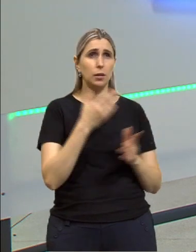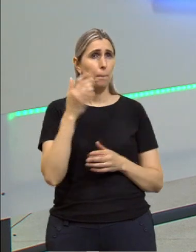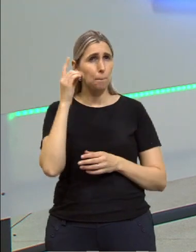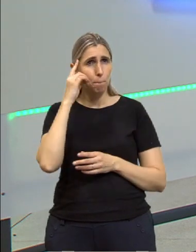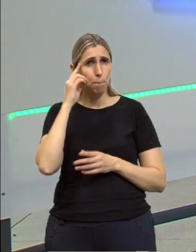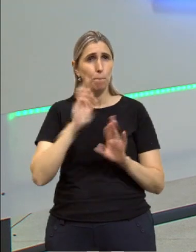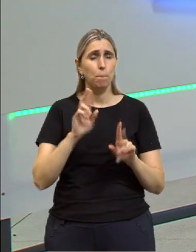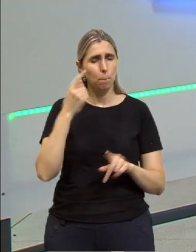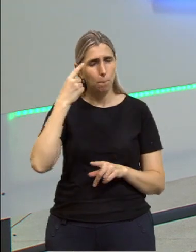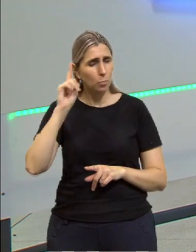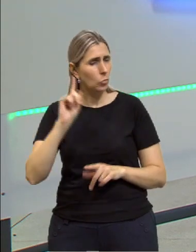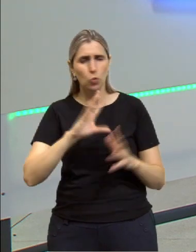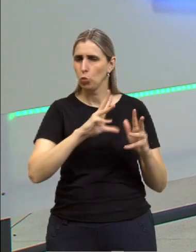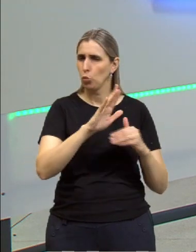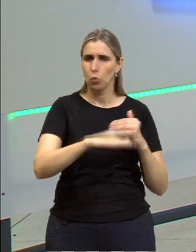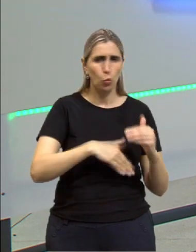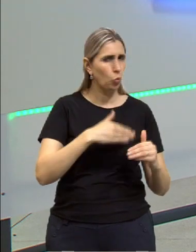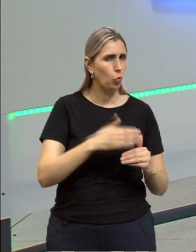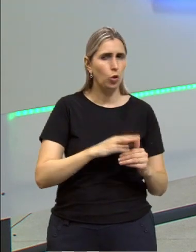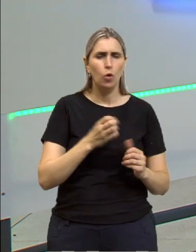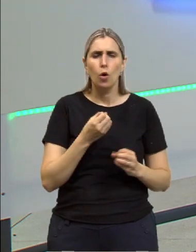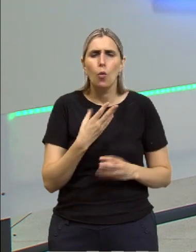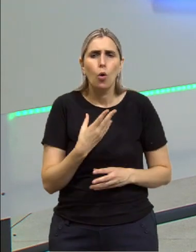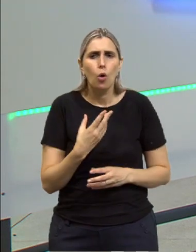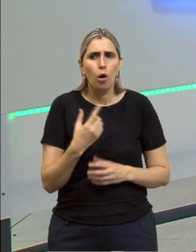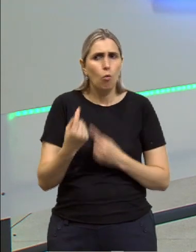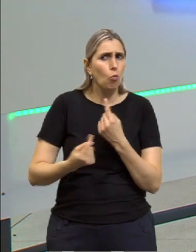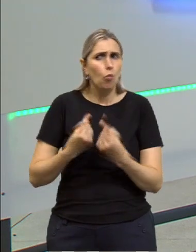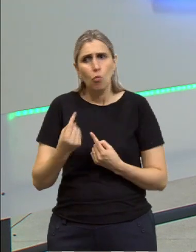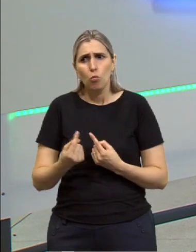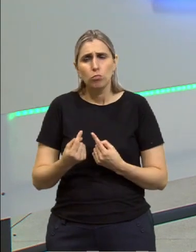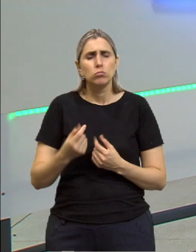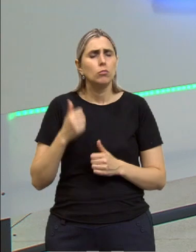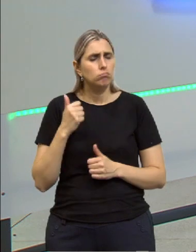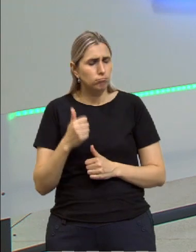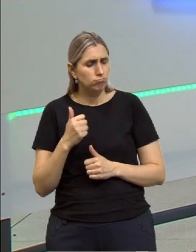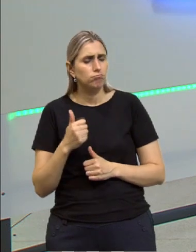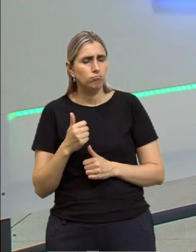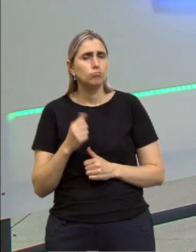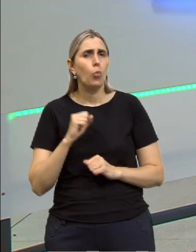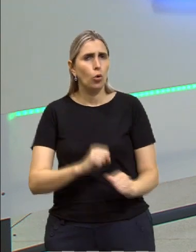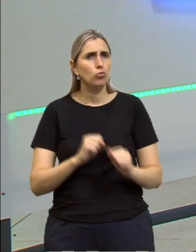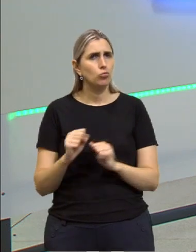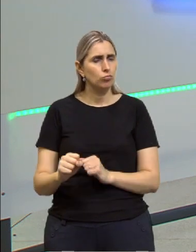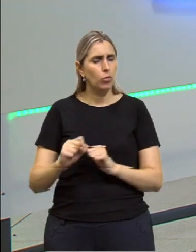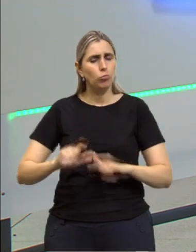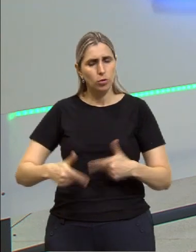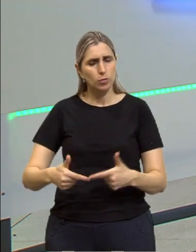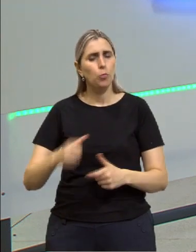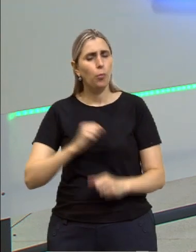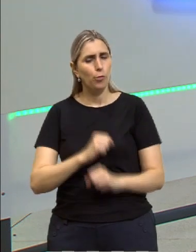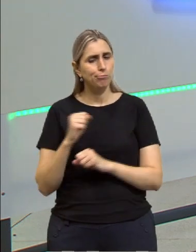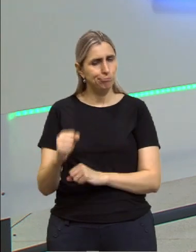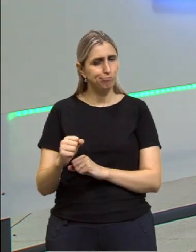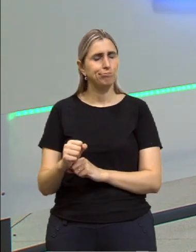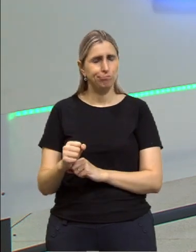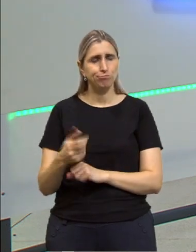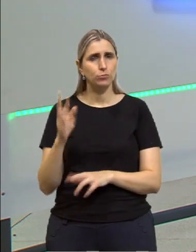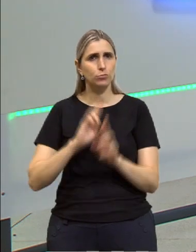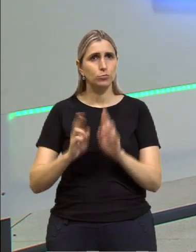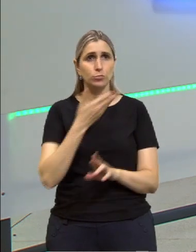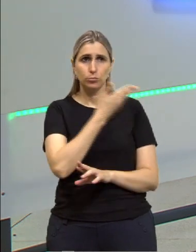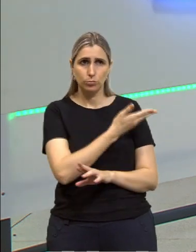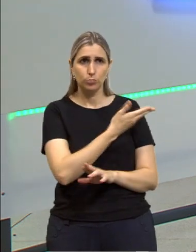nessa ideia de todo. Se for bom para alguns, já está valendo. A sua ação está valendo. segundo ele.